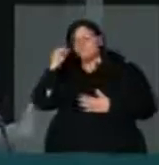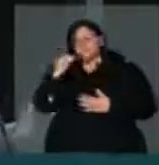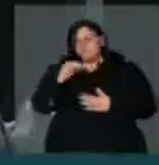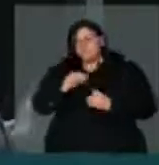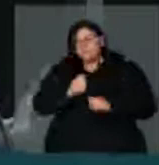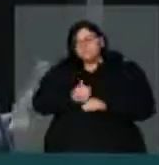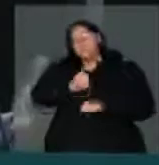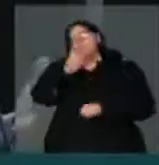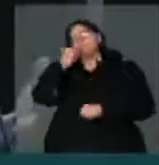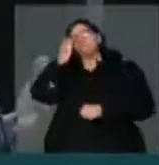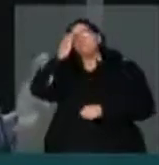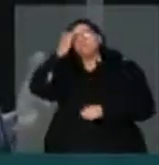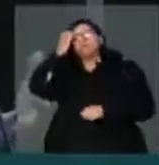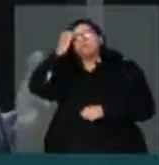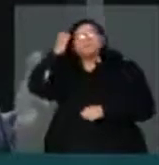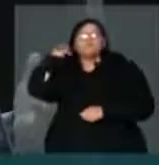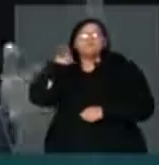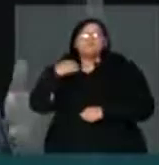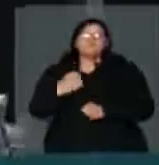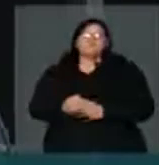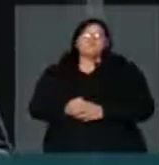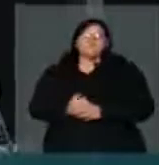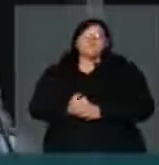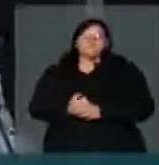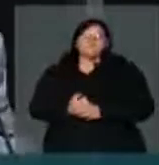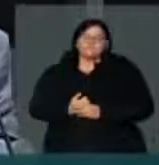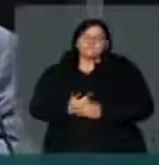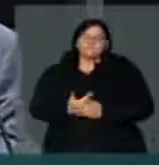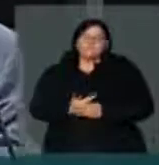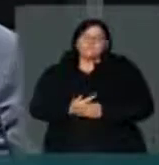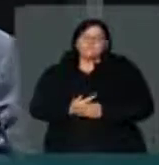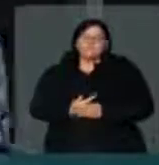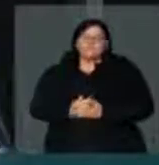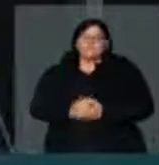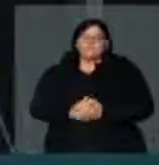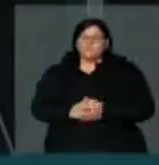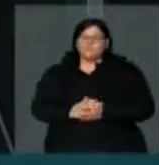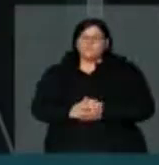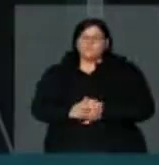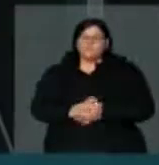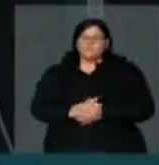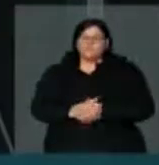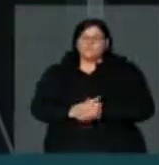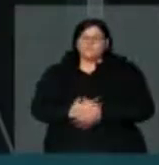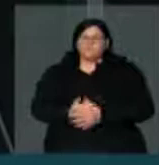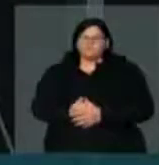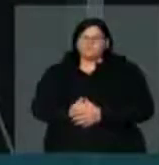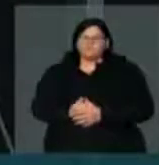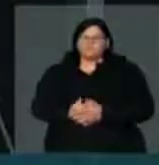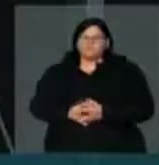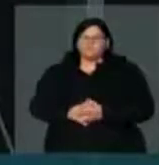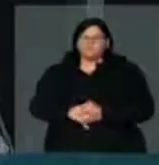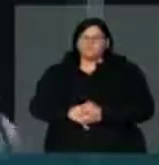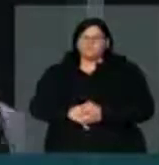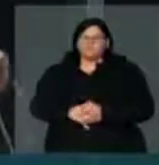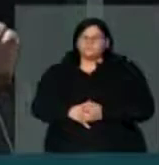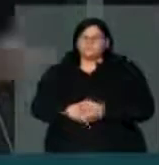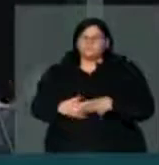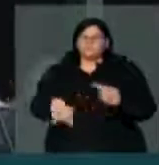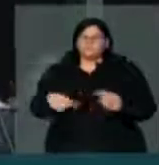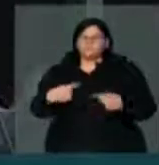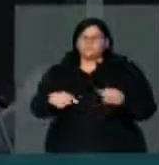que um adulto. E esse vai ser o centro da nossa discussão aqui,